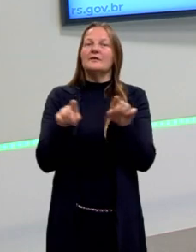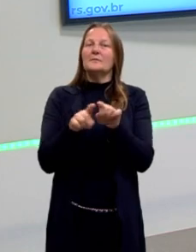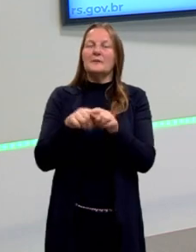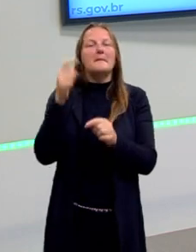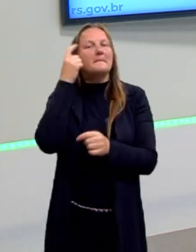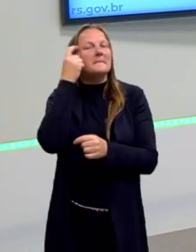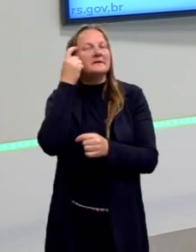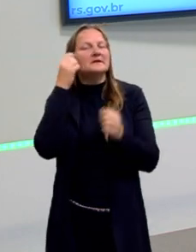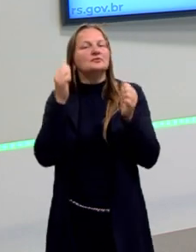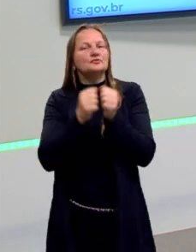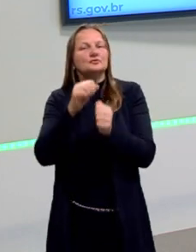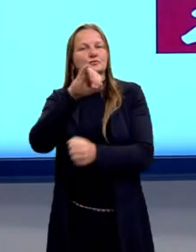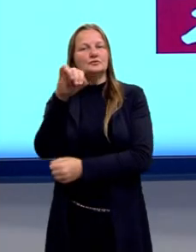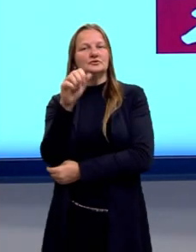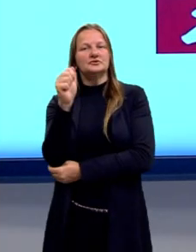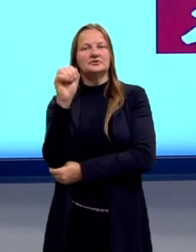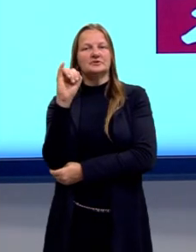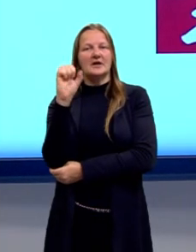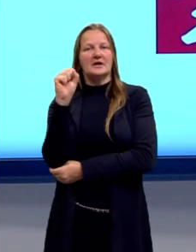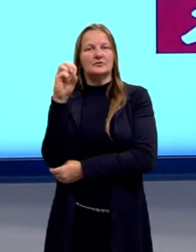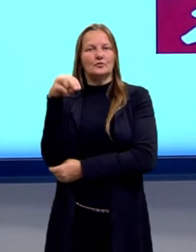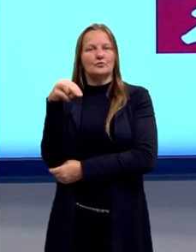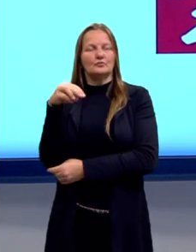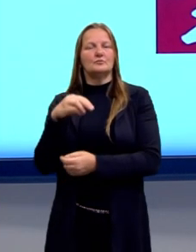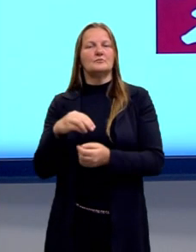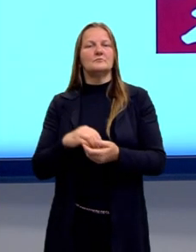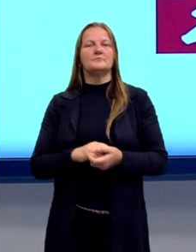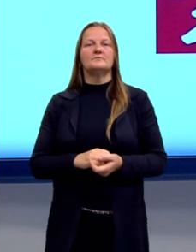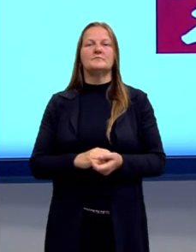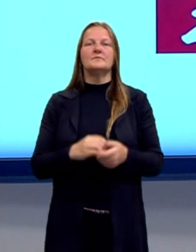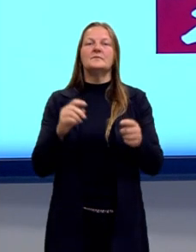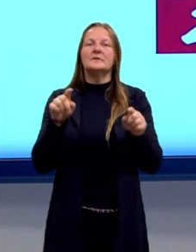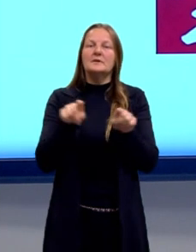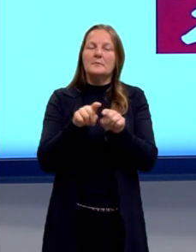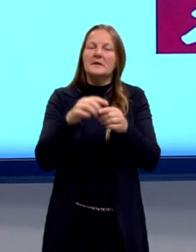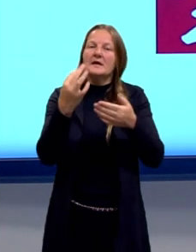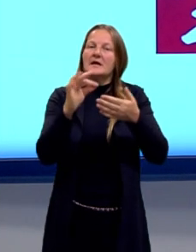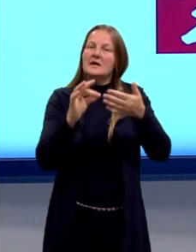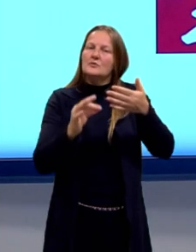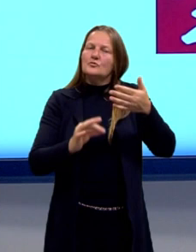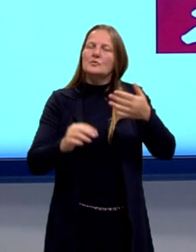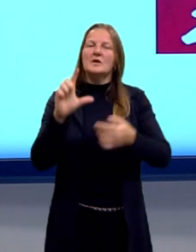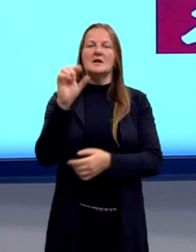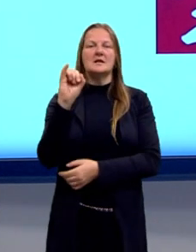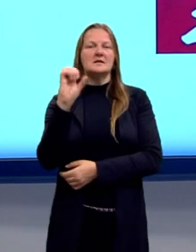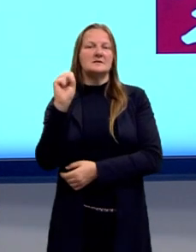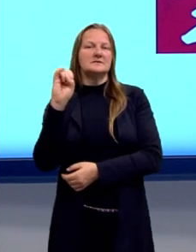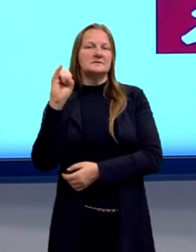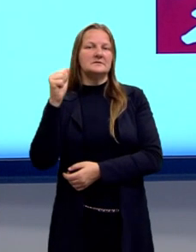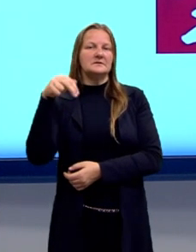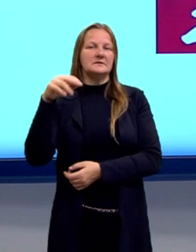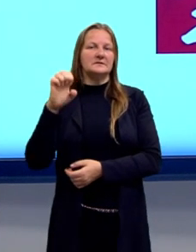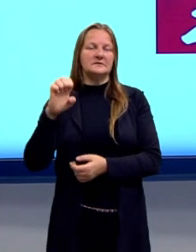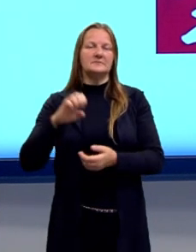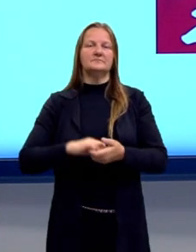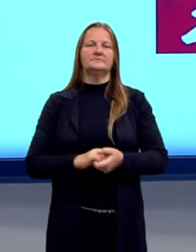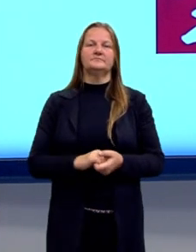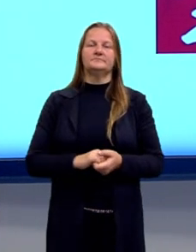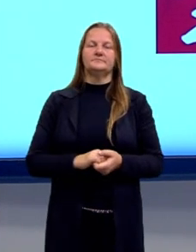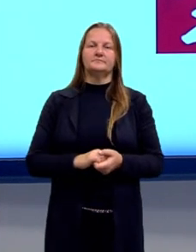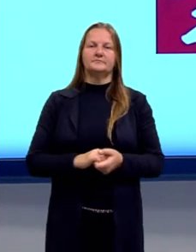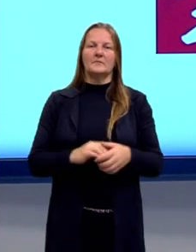pensada pelo curador professor Jair São Paulo e também pela corretora Lisiane, na produção, enfim, nos